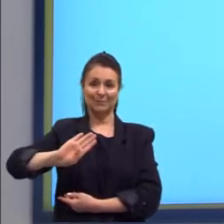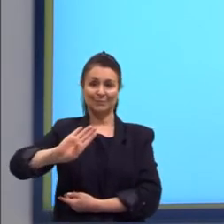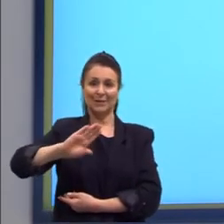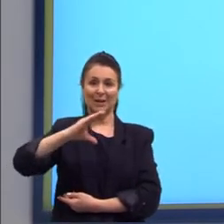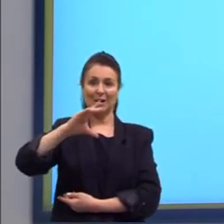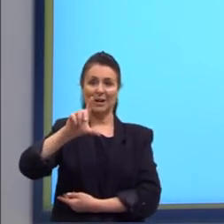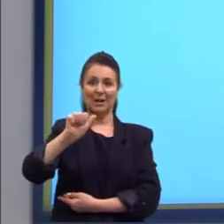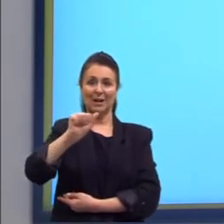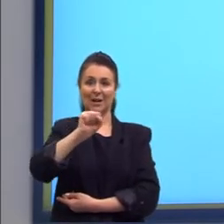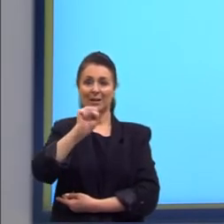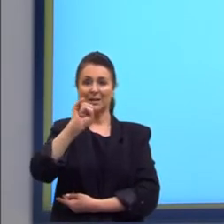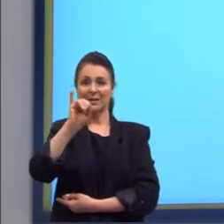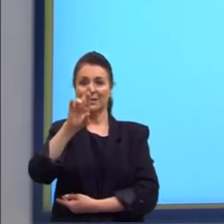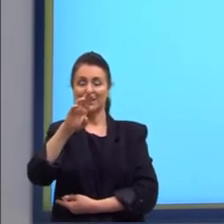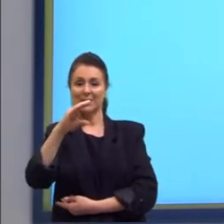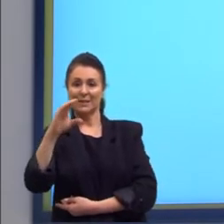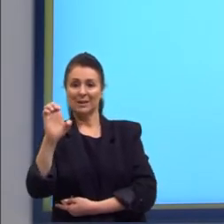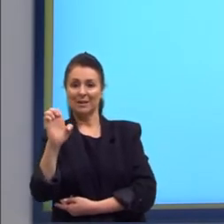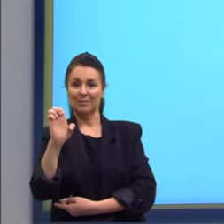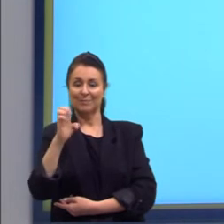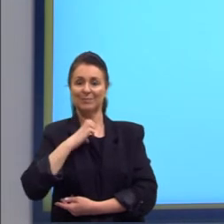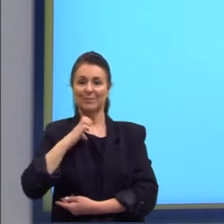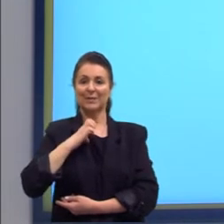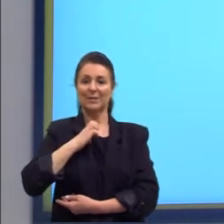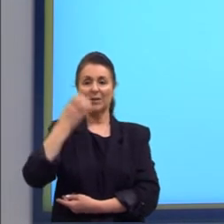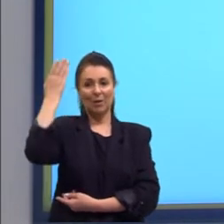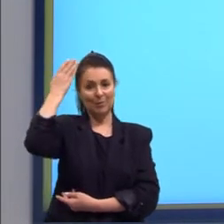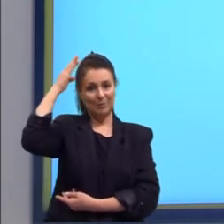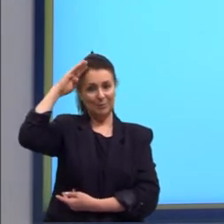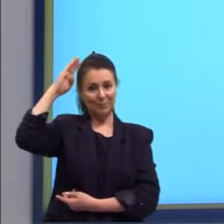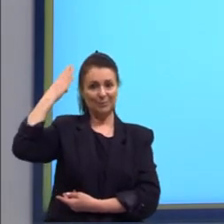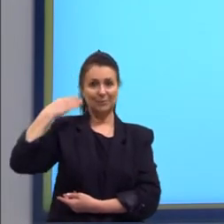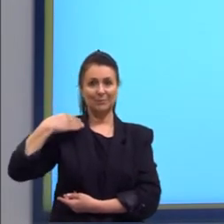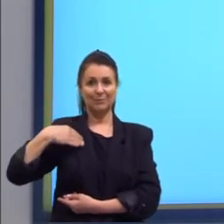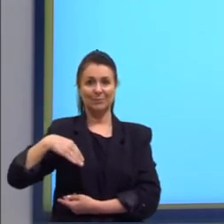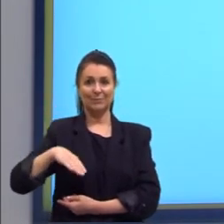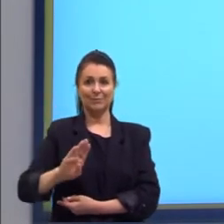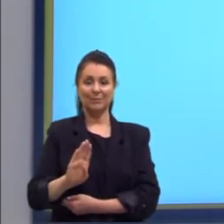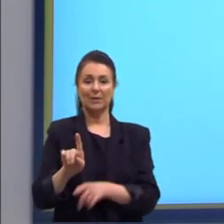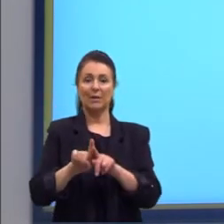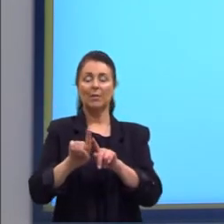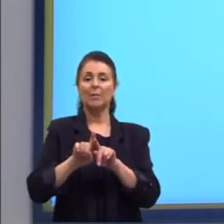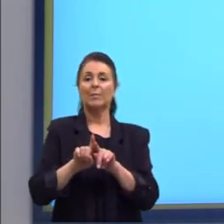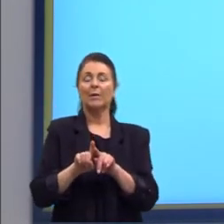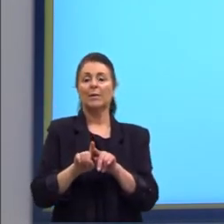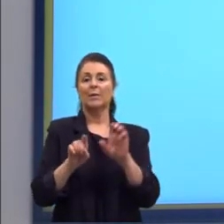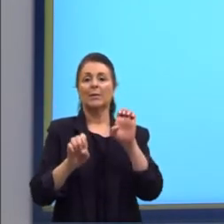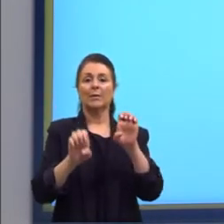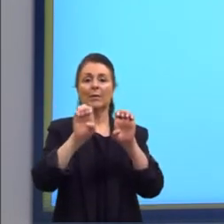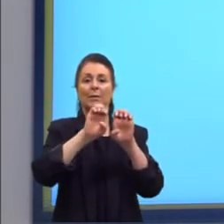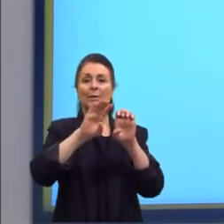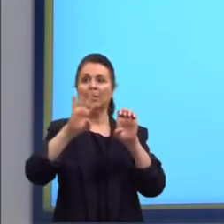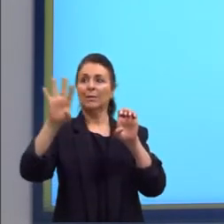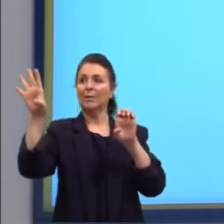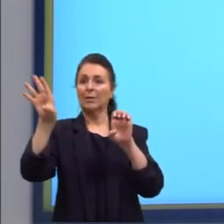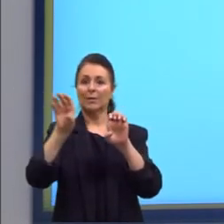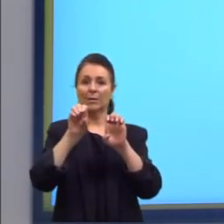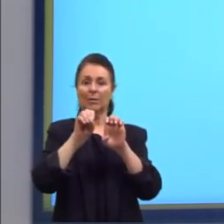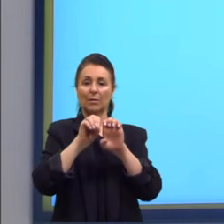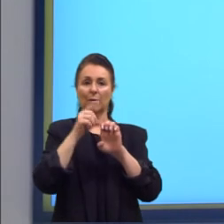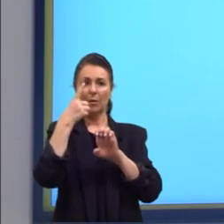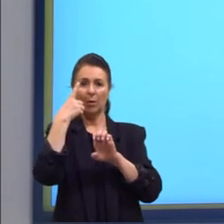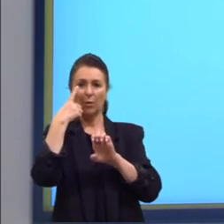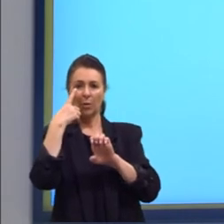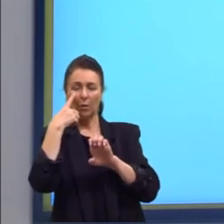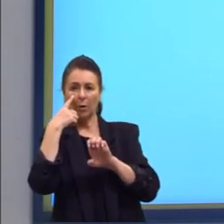do Coração Selvagem. E aqui a nossa epígrafe diz o seguinte, Também me surpreendo os olhos abertos para o espelho